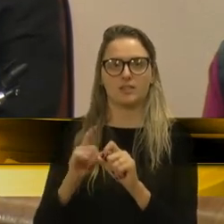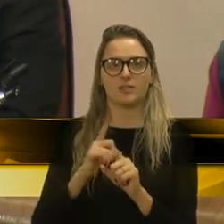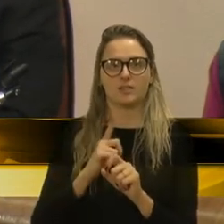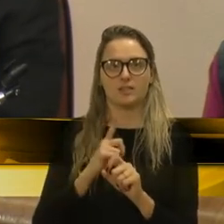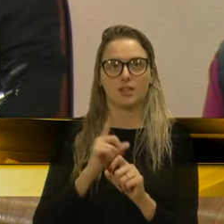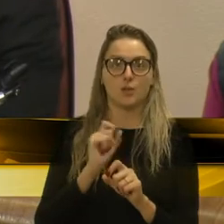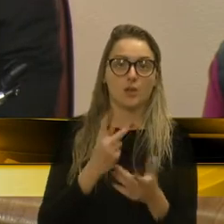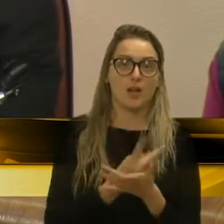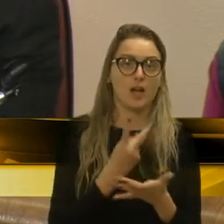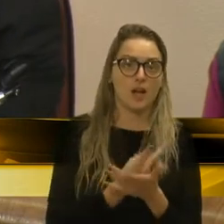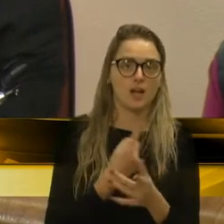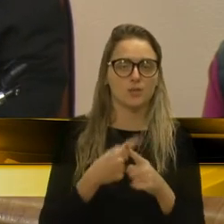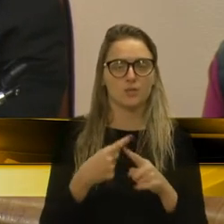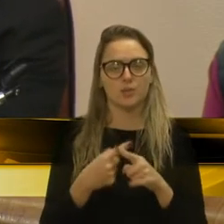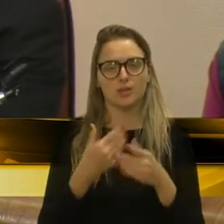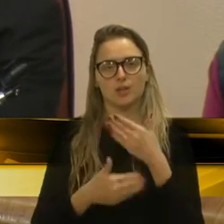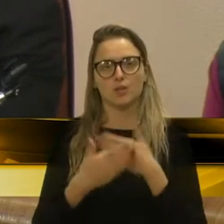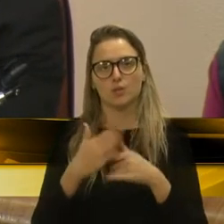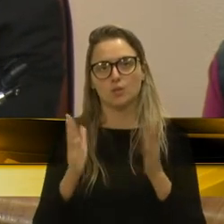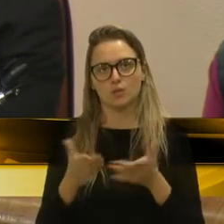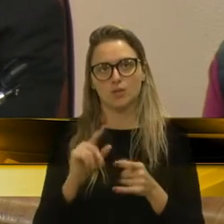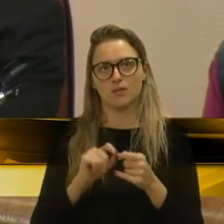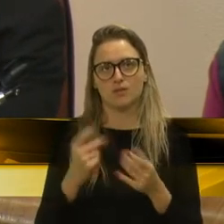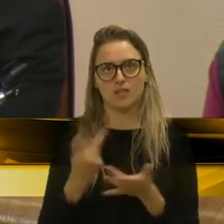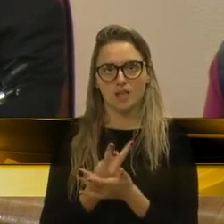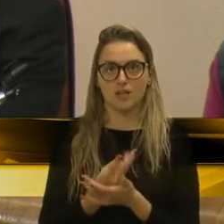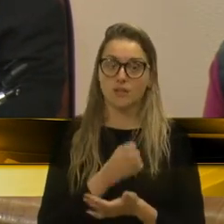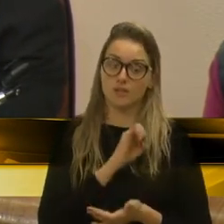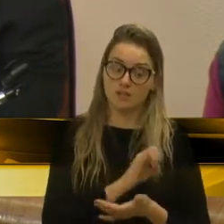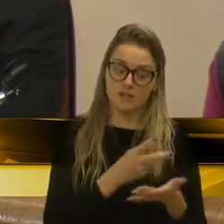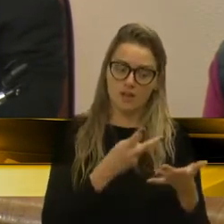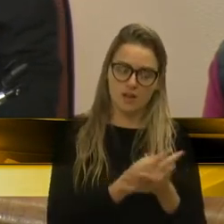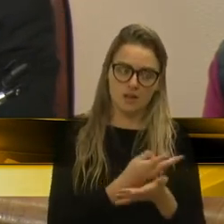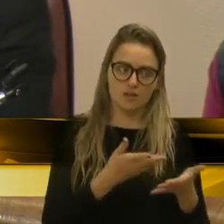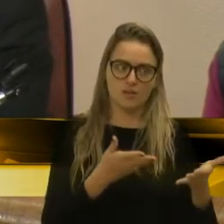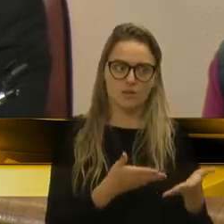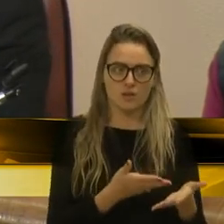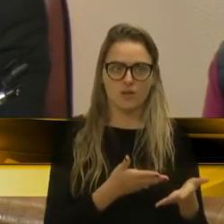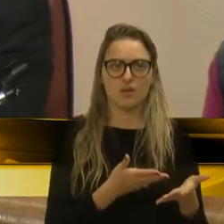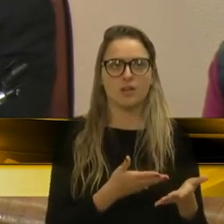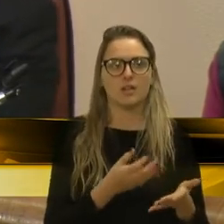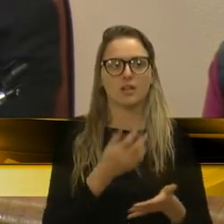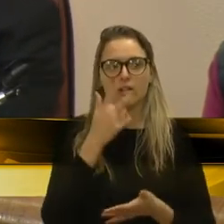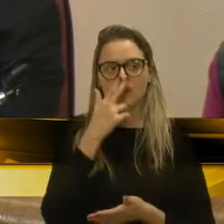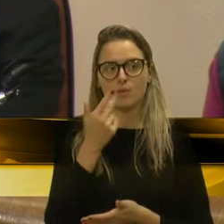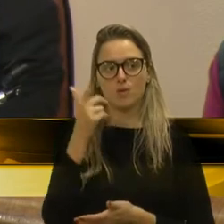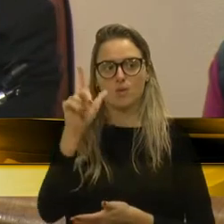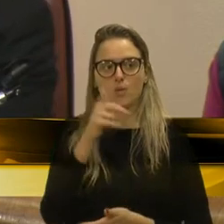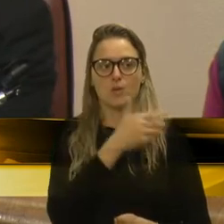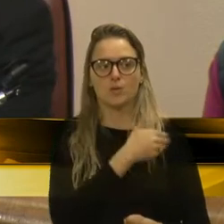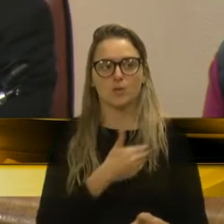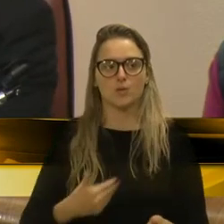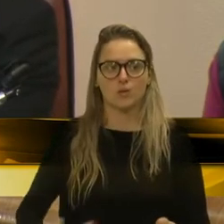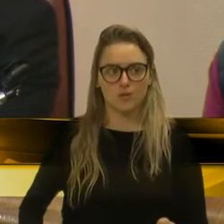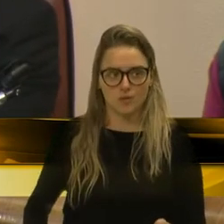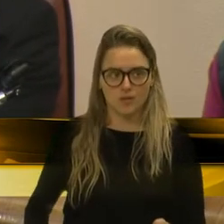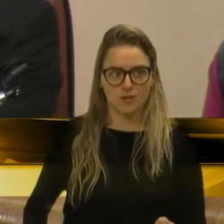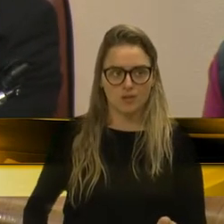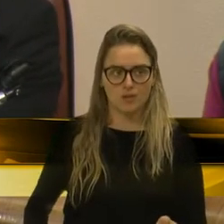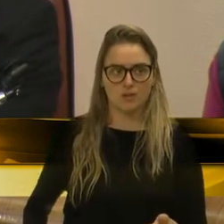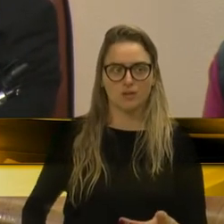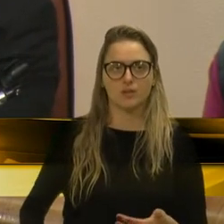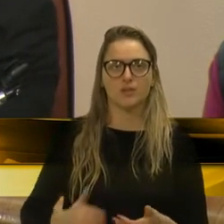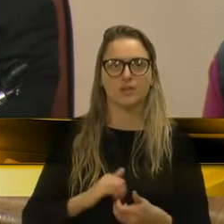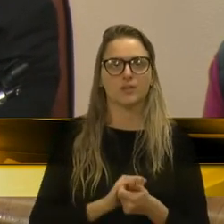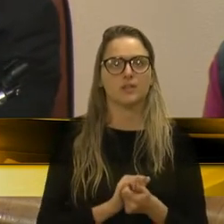errado porque todo mundo fez errado. Não, está errado, mesmo que o outro governo não tenha melhorado, faça-se as coisas certas.